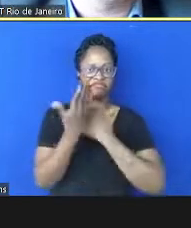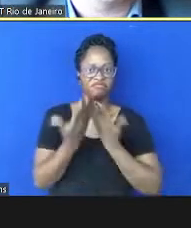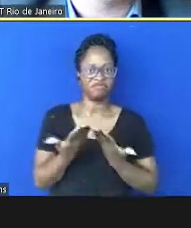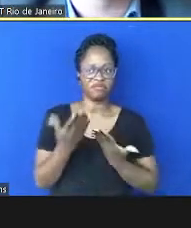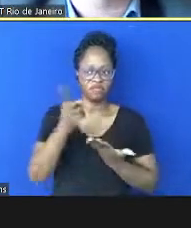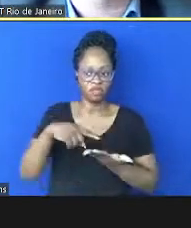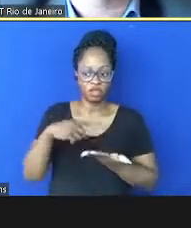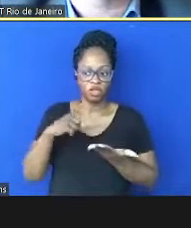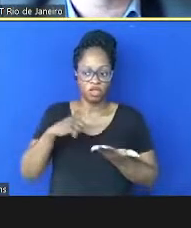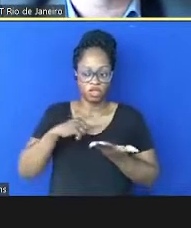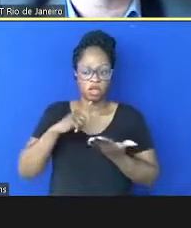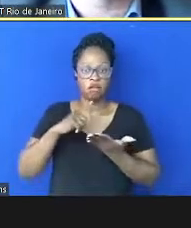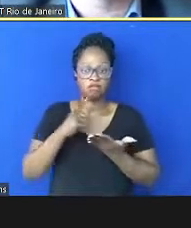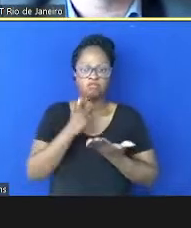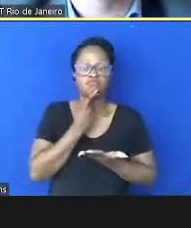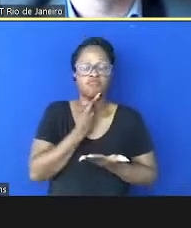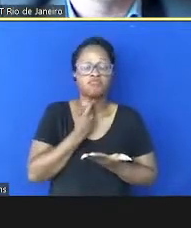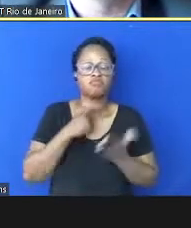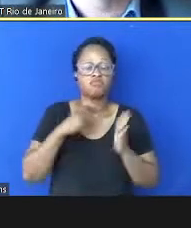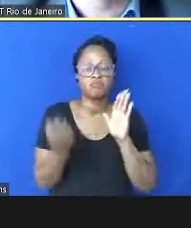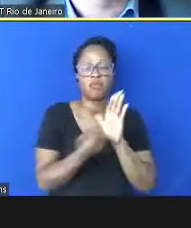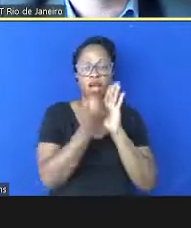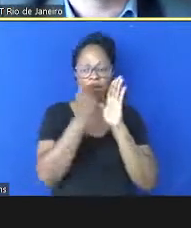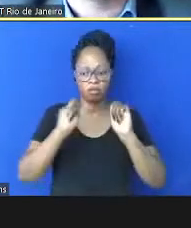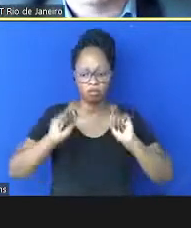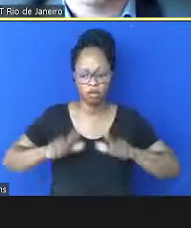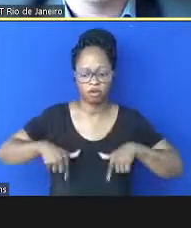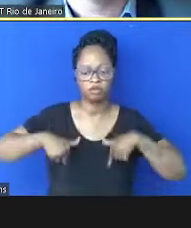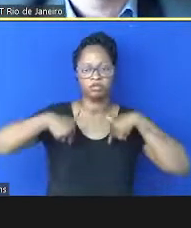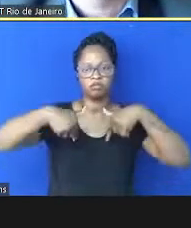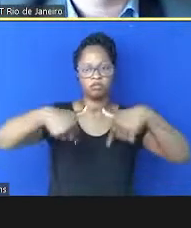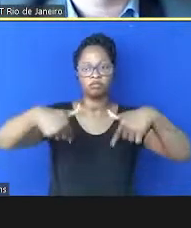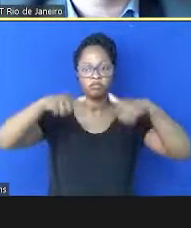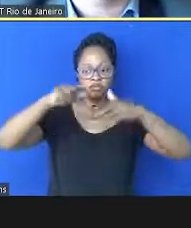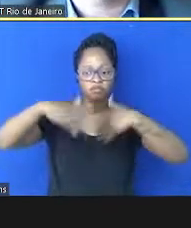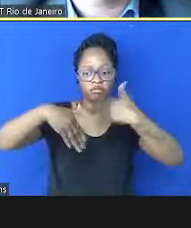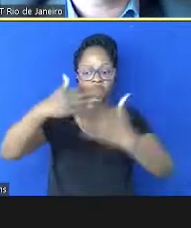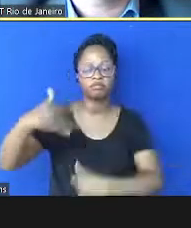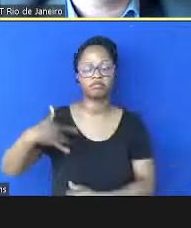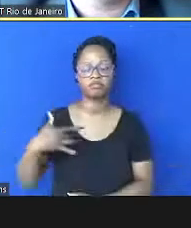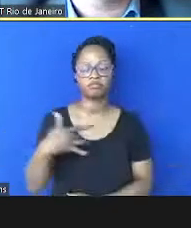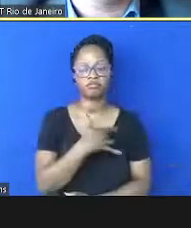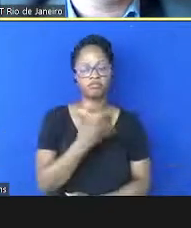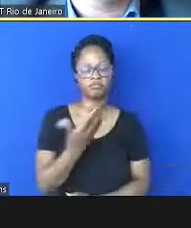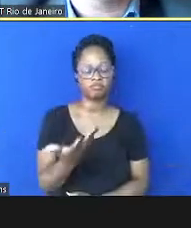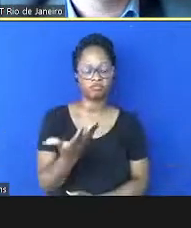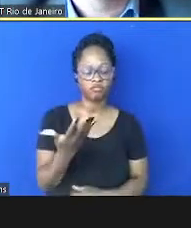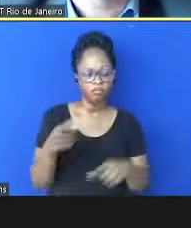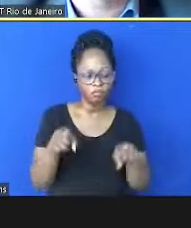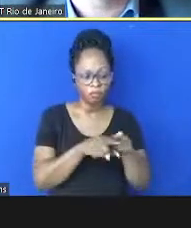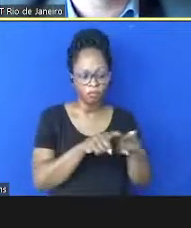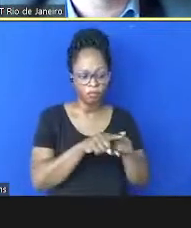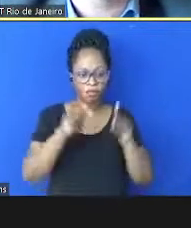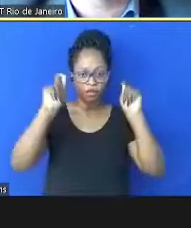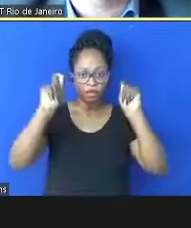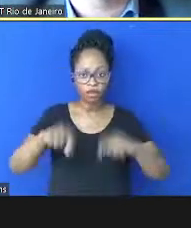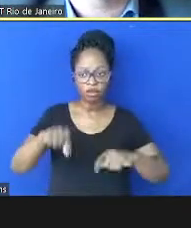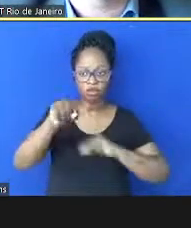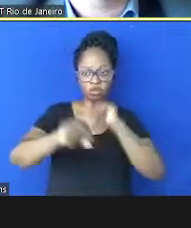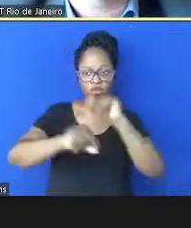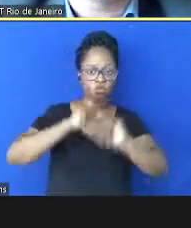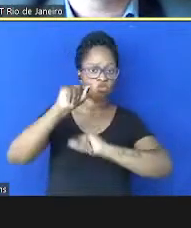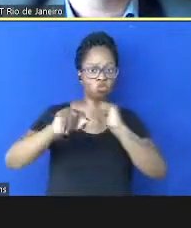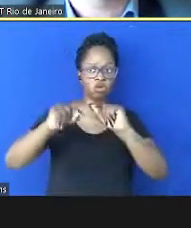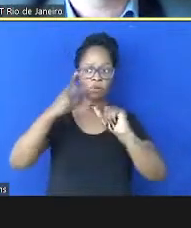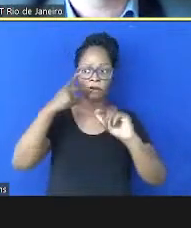diplomáticas, podem perfeitamente ser utilizadas para envio de documentação. E, enfim, dito isto, que o dia seja